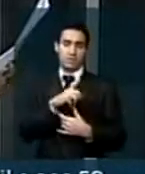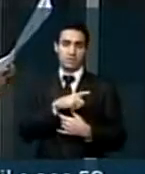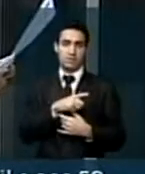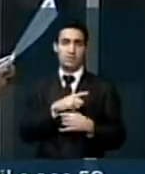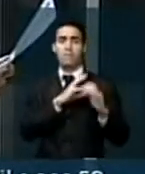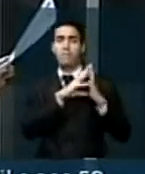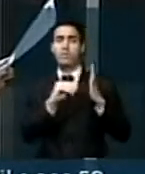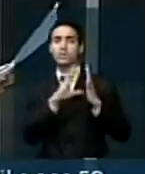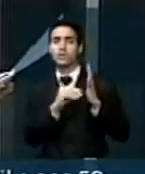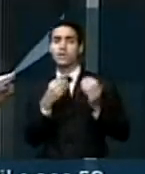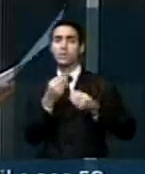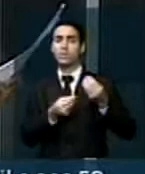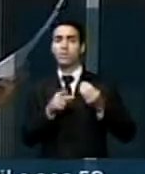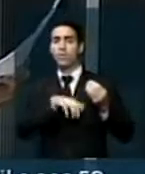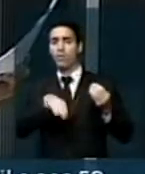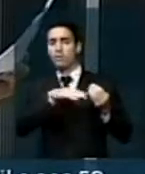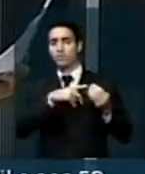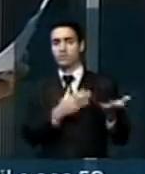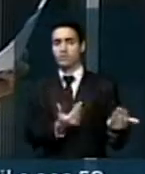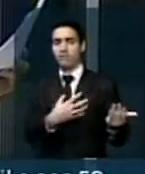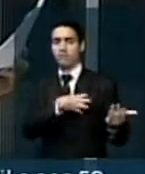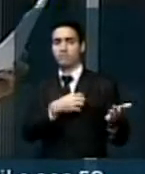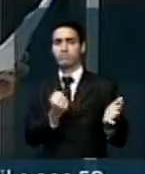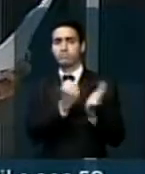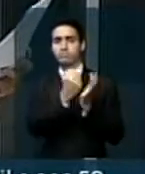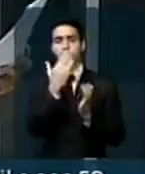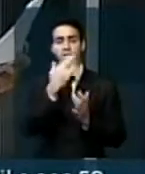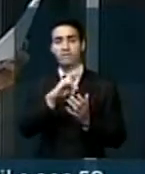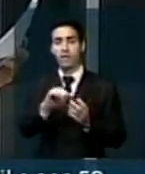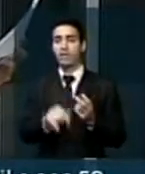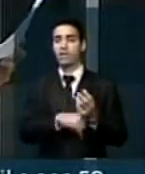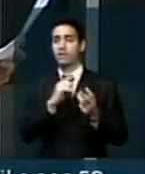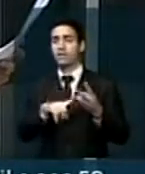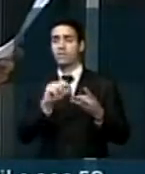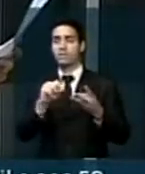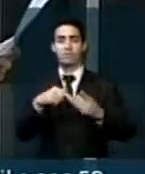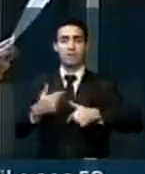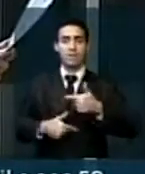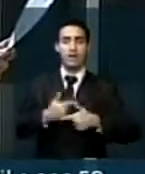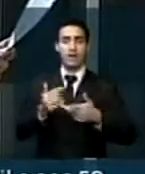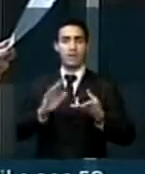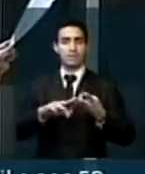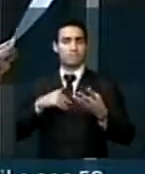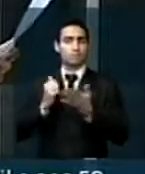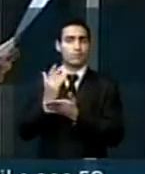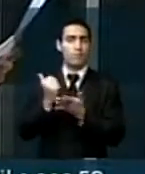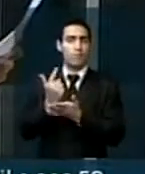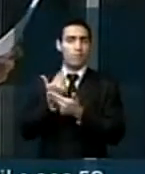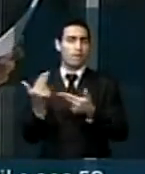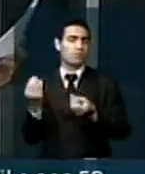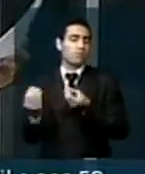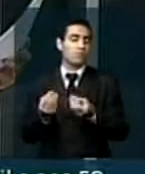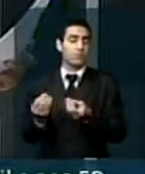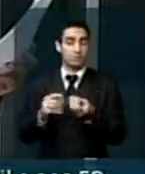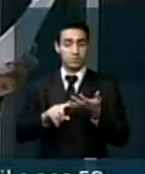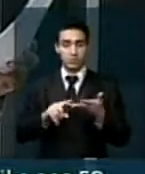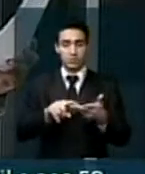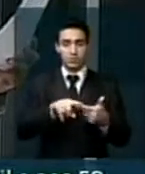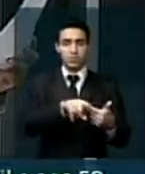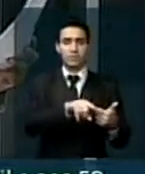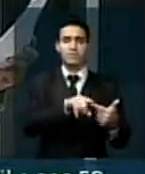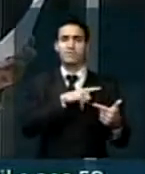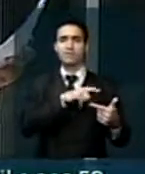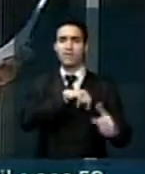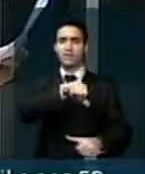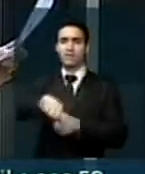modelos para o comportamento da juventude, os padrões de consumo e de trabalho, e mesmo os sistemas políticos que estão sendo radicalmente